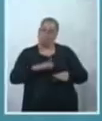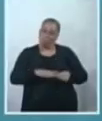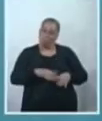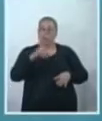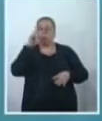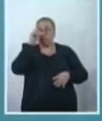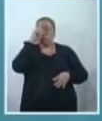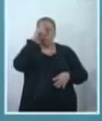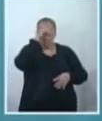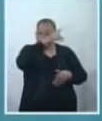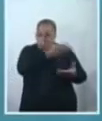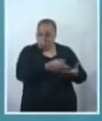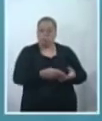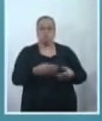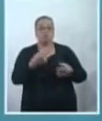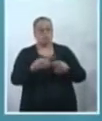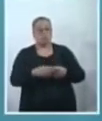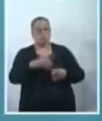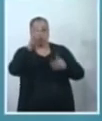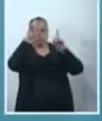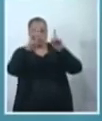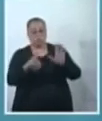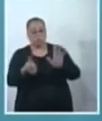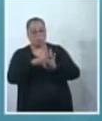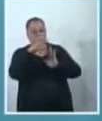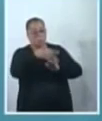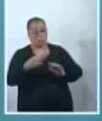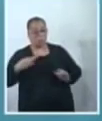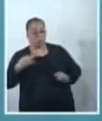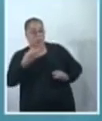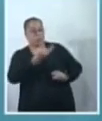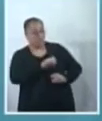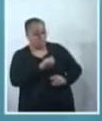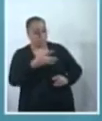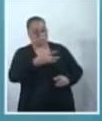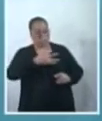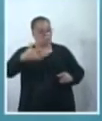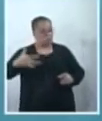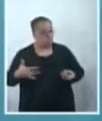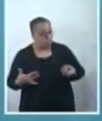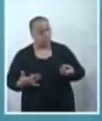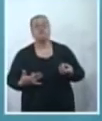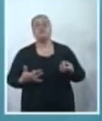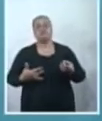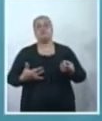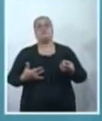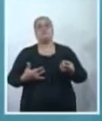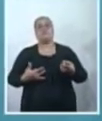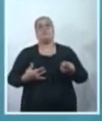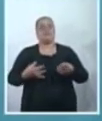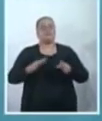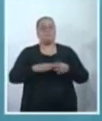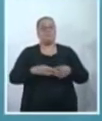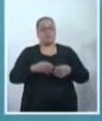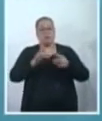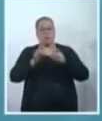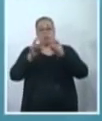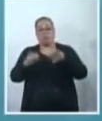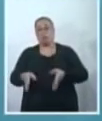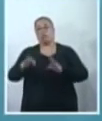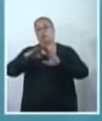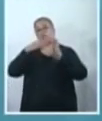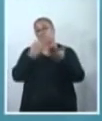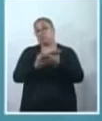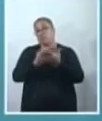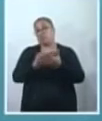acessar ainda os direitos no campo da saúde, uma evasão escolar muito grande, porque